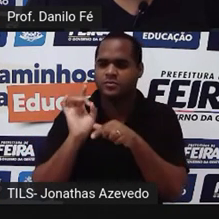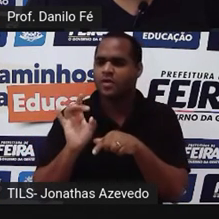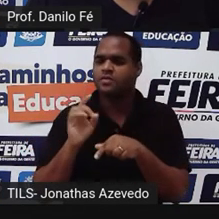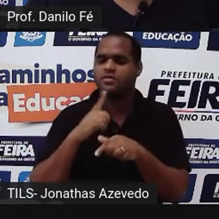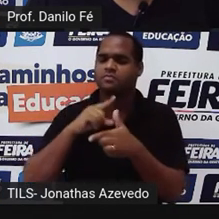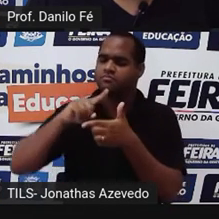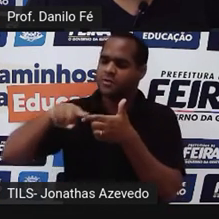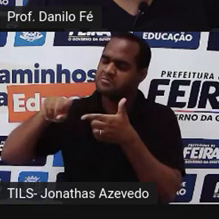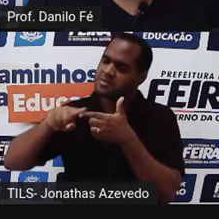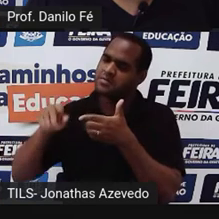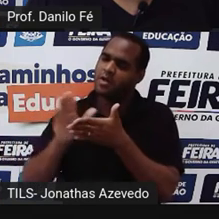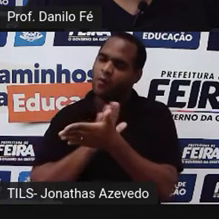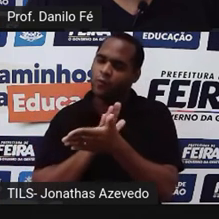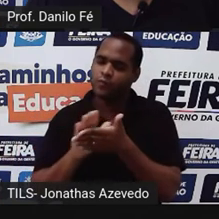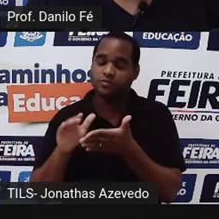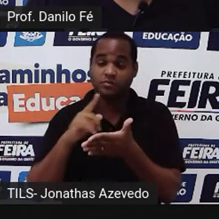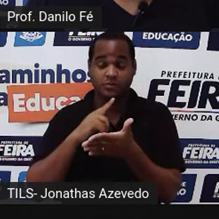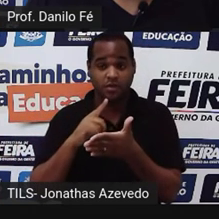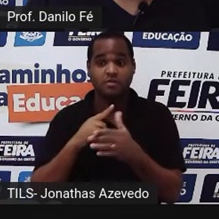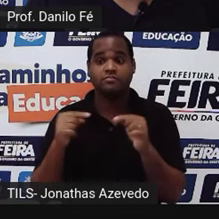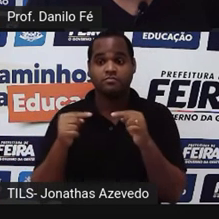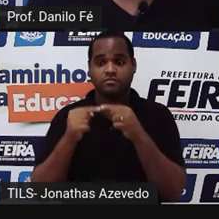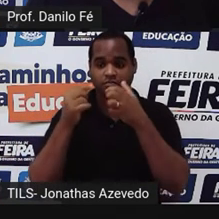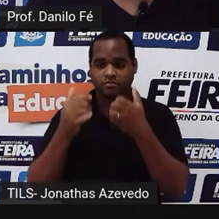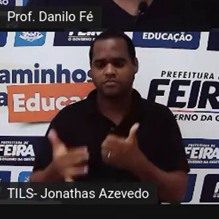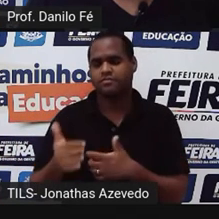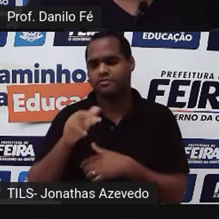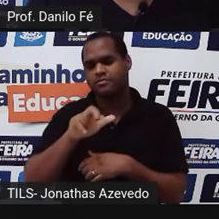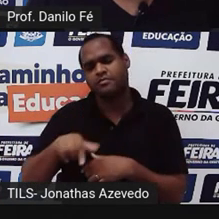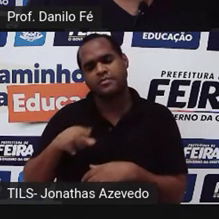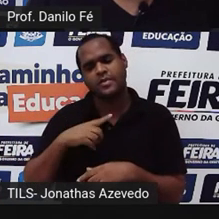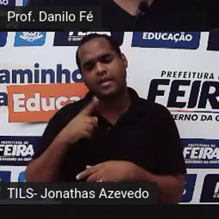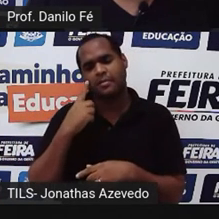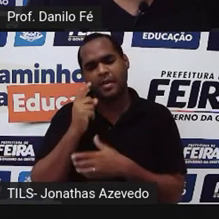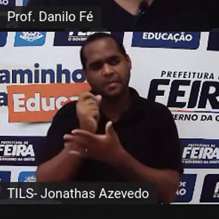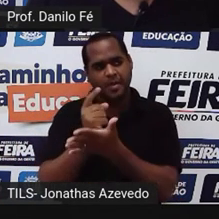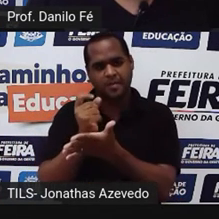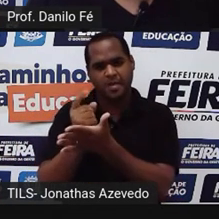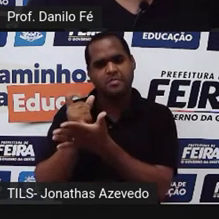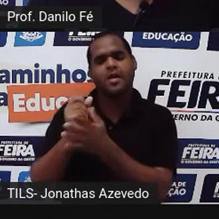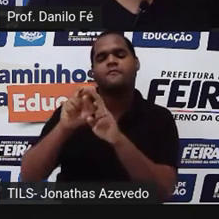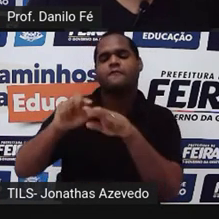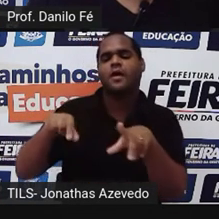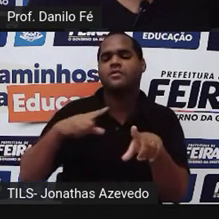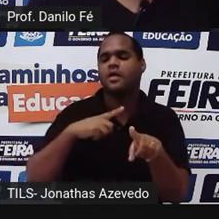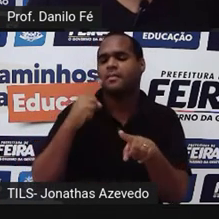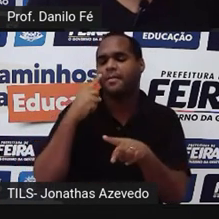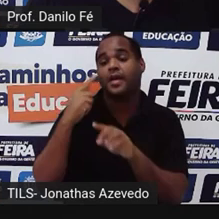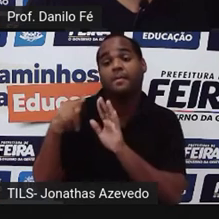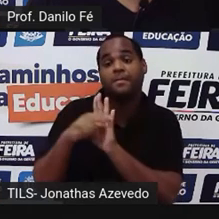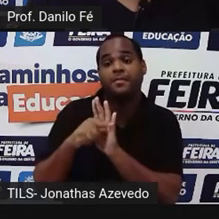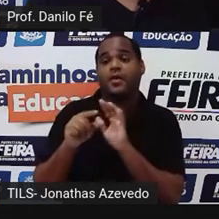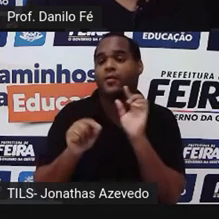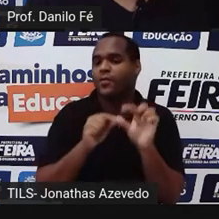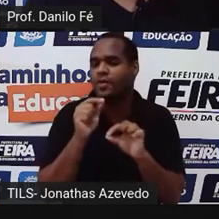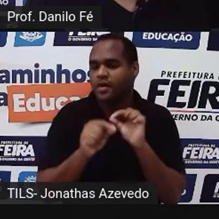alguns problemas, tinha que pagar indenizações para...